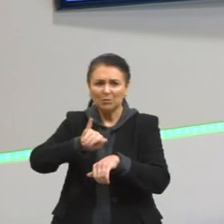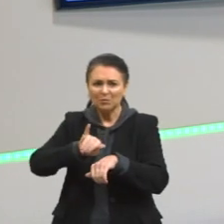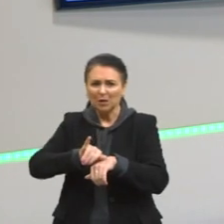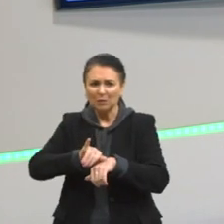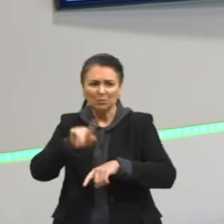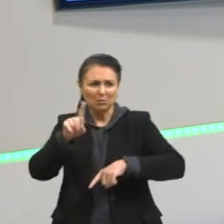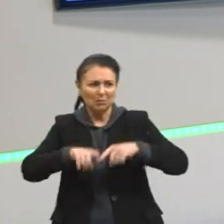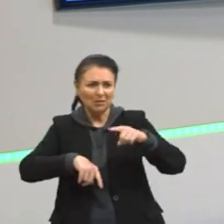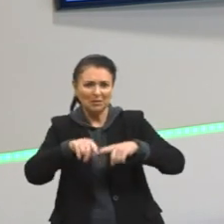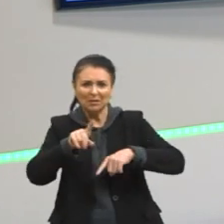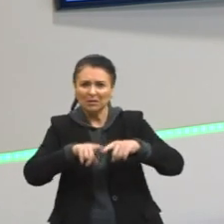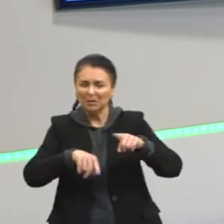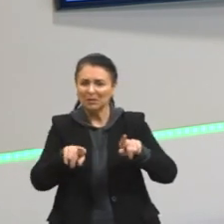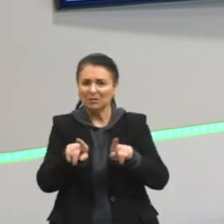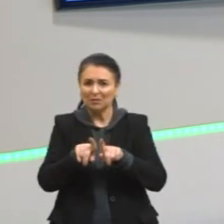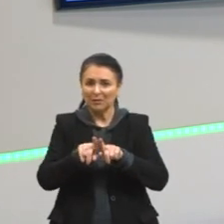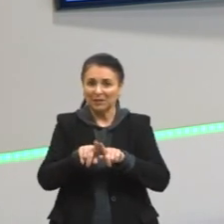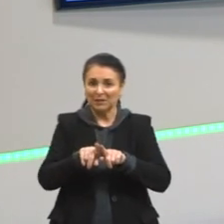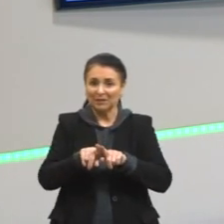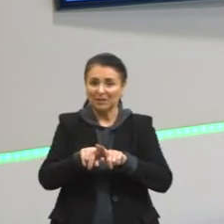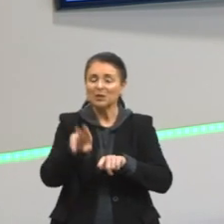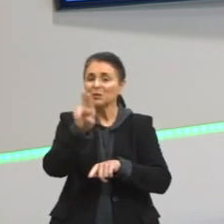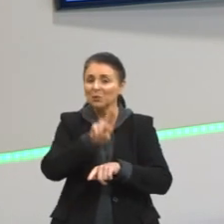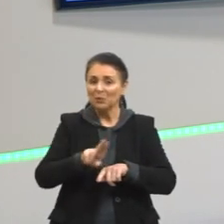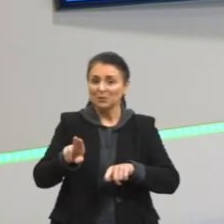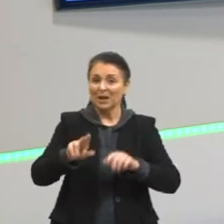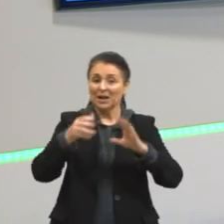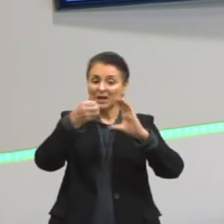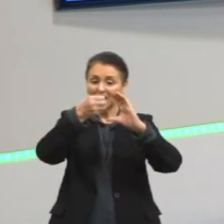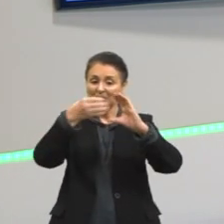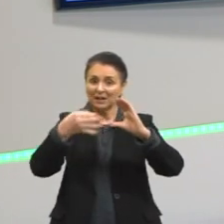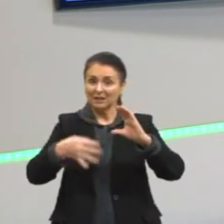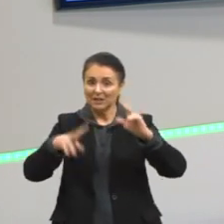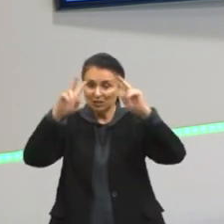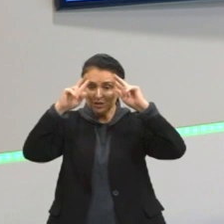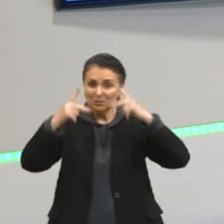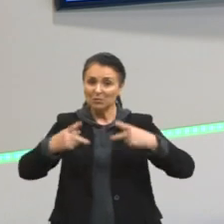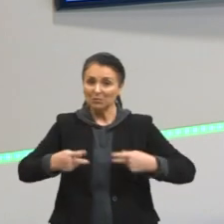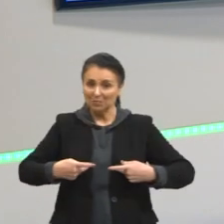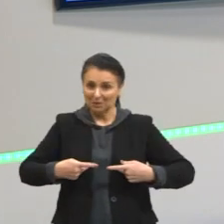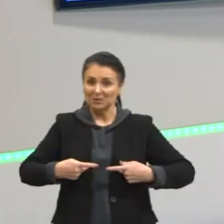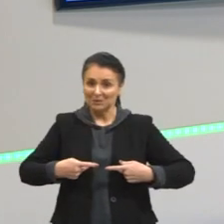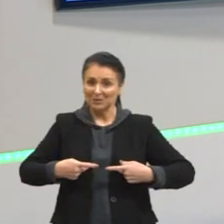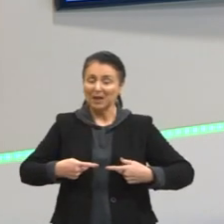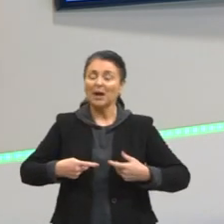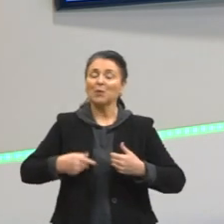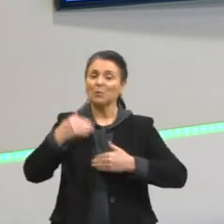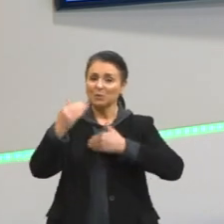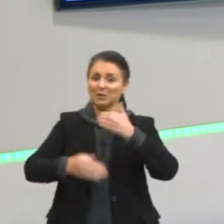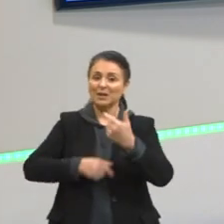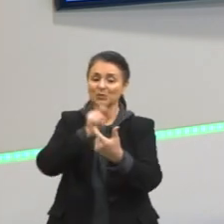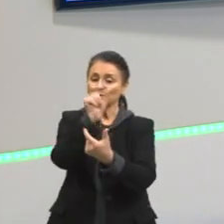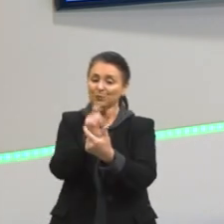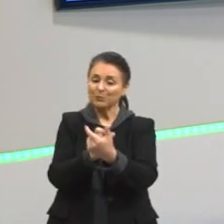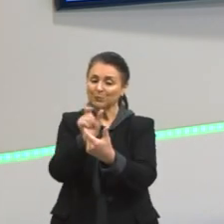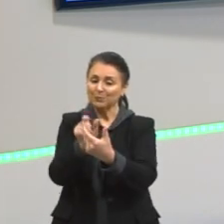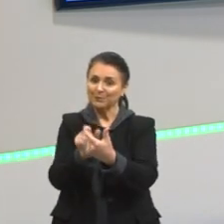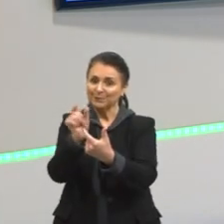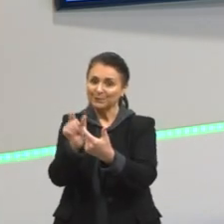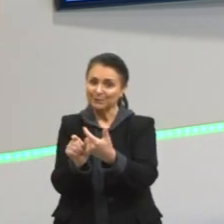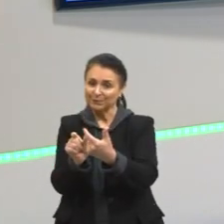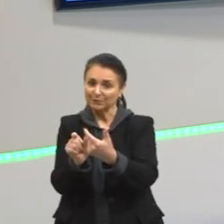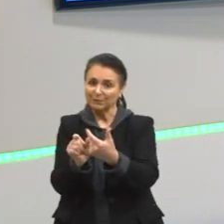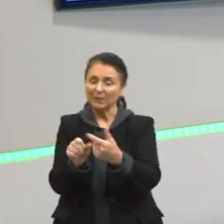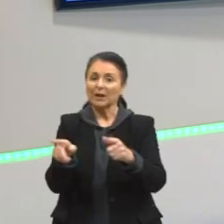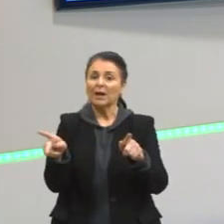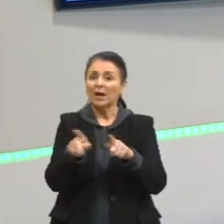assumirem a ele características humanas, vocês estão fazendo esse processo de personificação. A